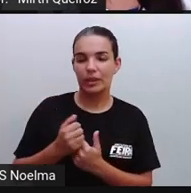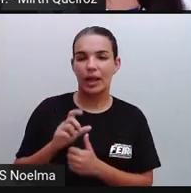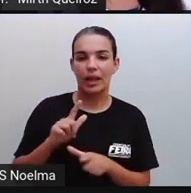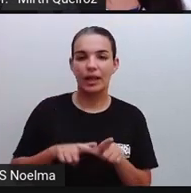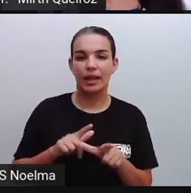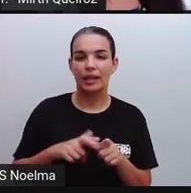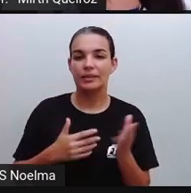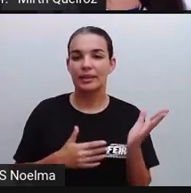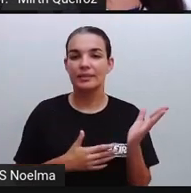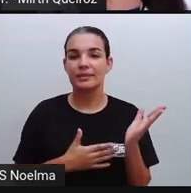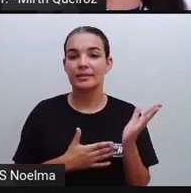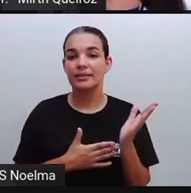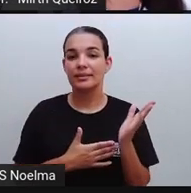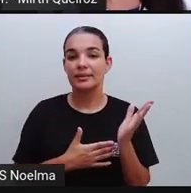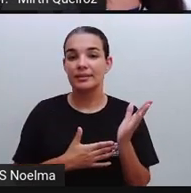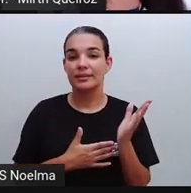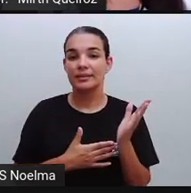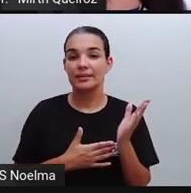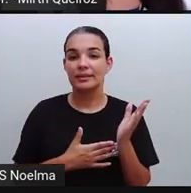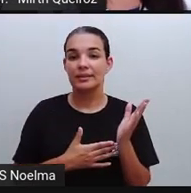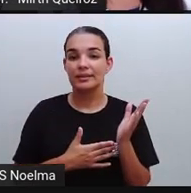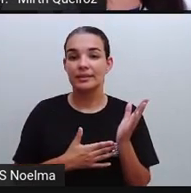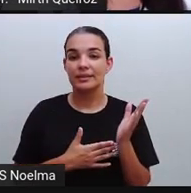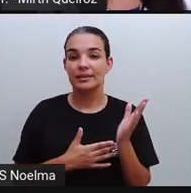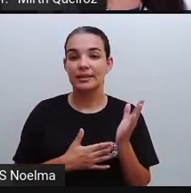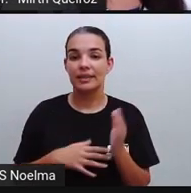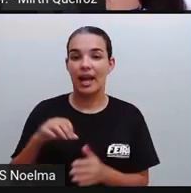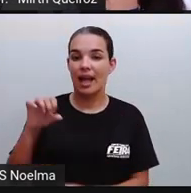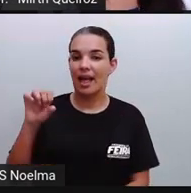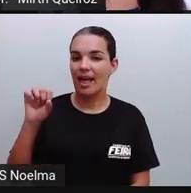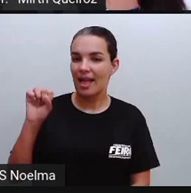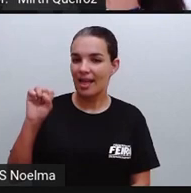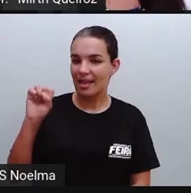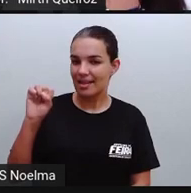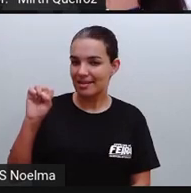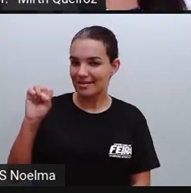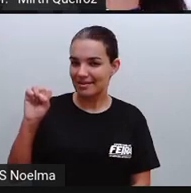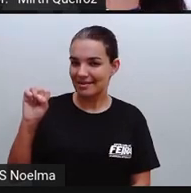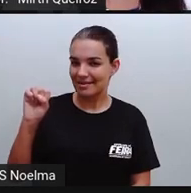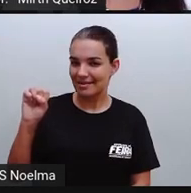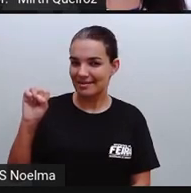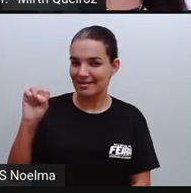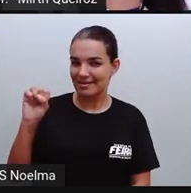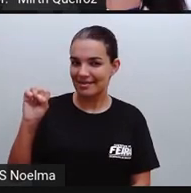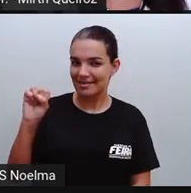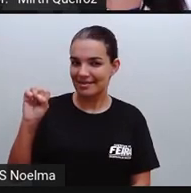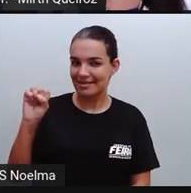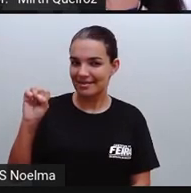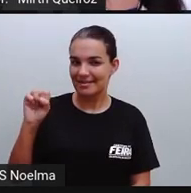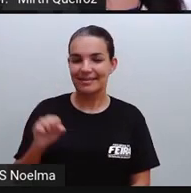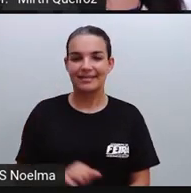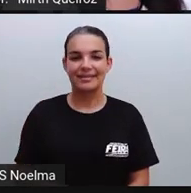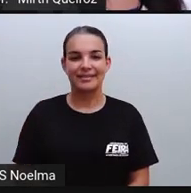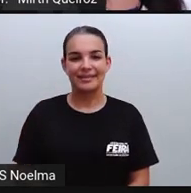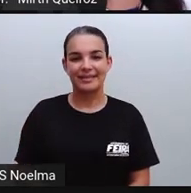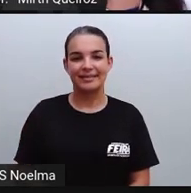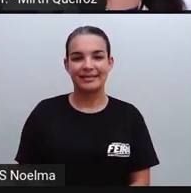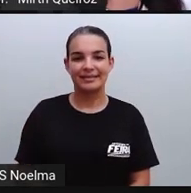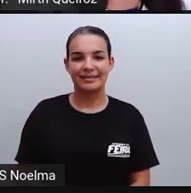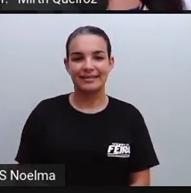escondida? A letra S. Então, vamos colocar aqui a letra S.